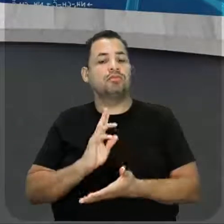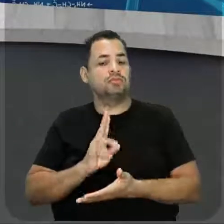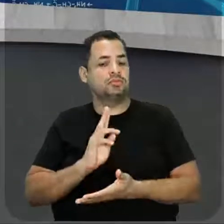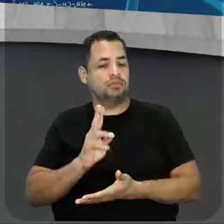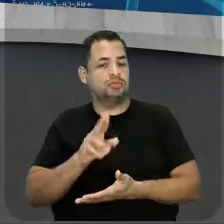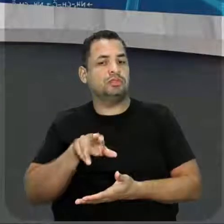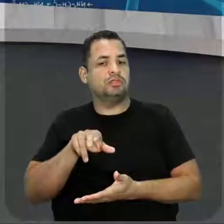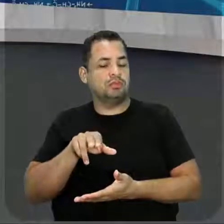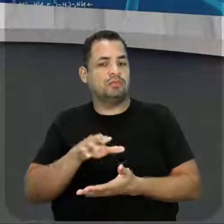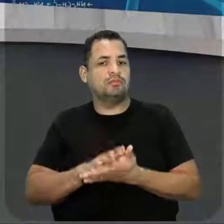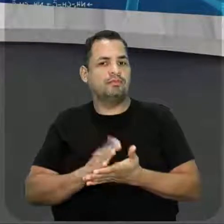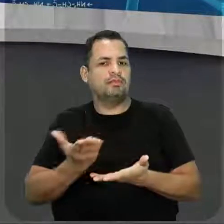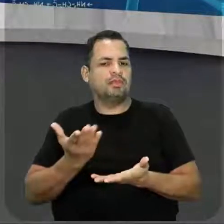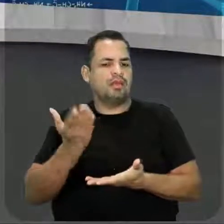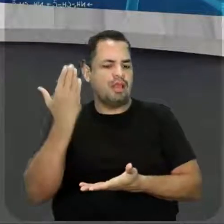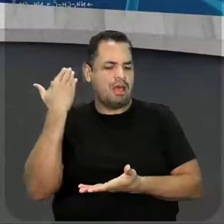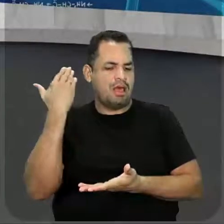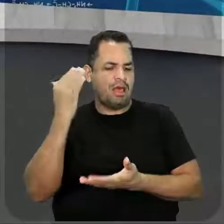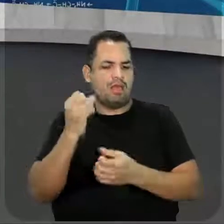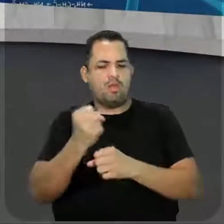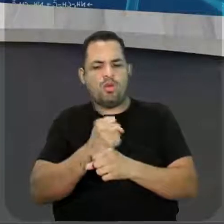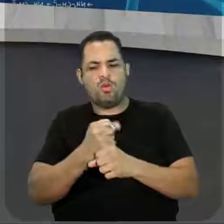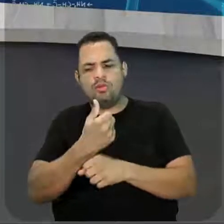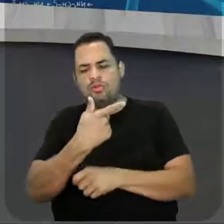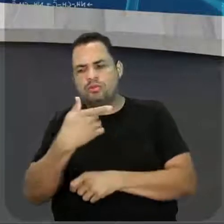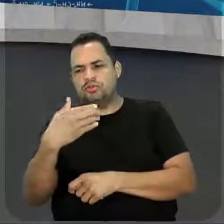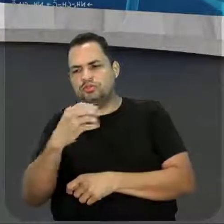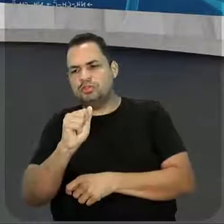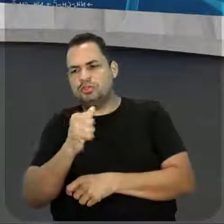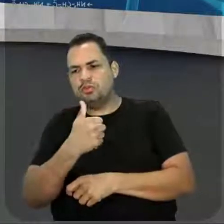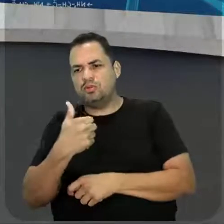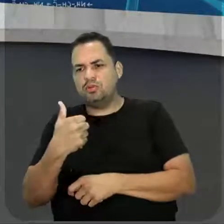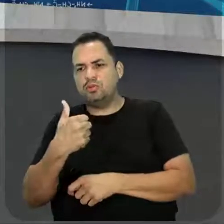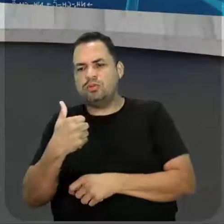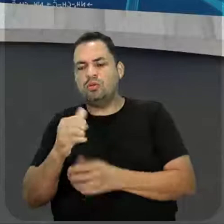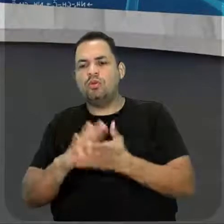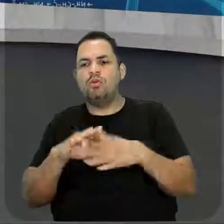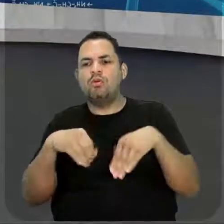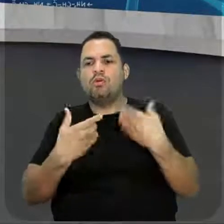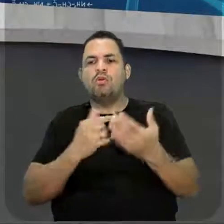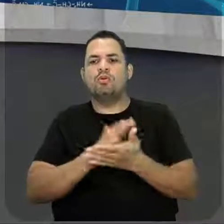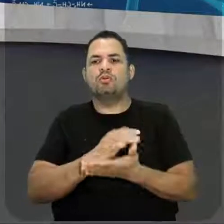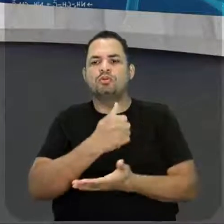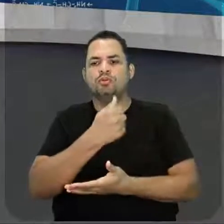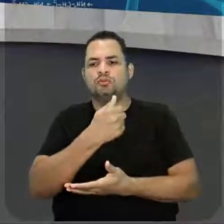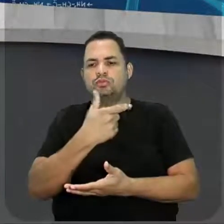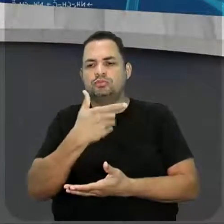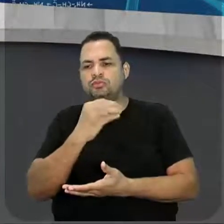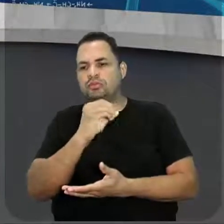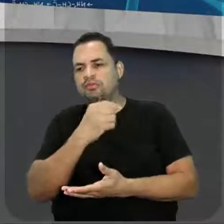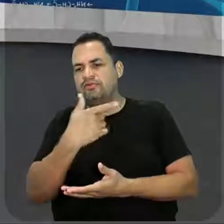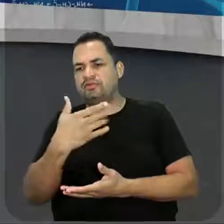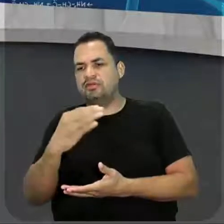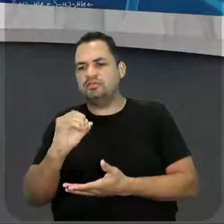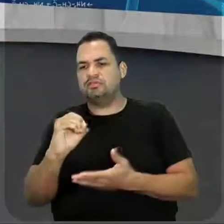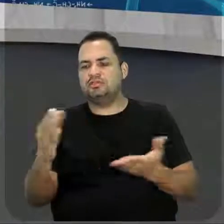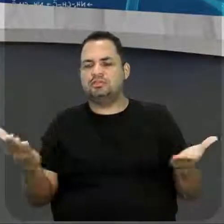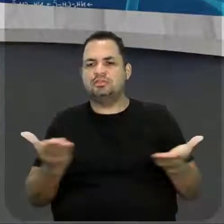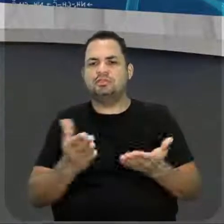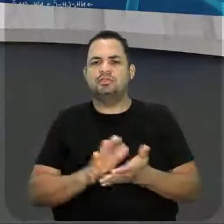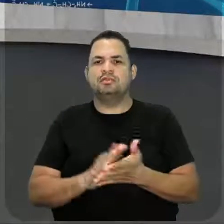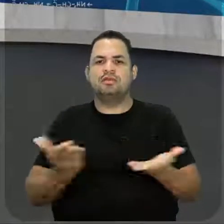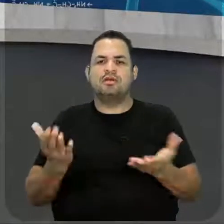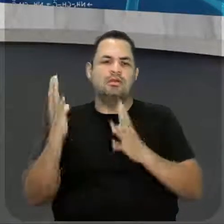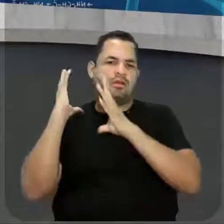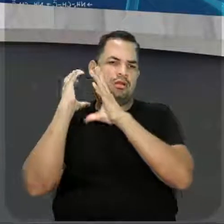seja lá no Enem de 2001 ou seja no Enem de 2020. O conceito dos conteúdos é o mesmo, tá, pessoal? Então, vamos para a